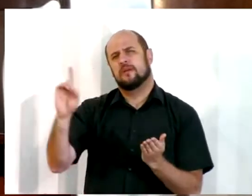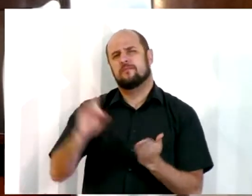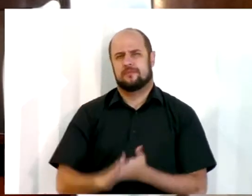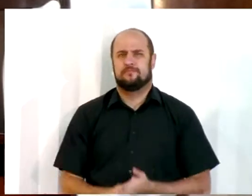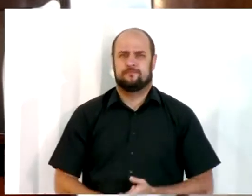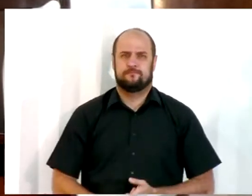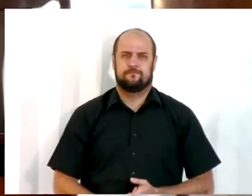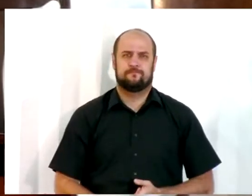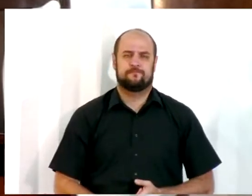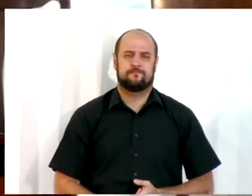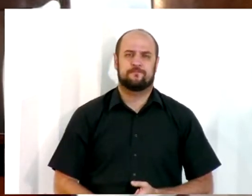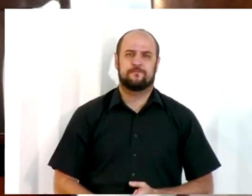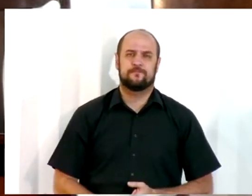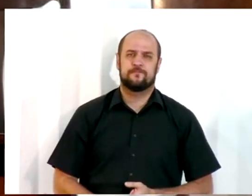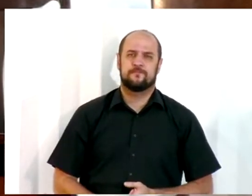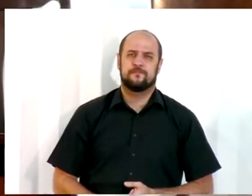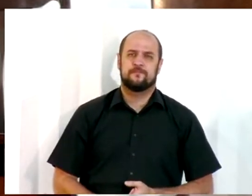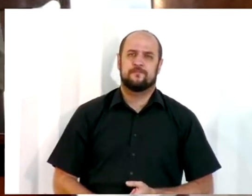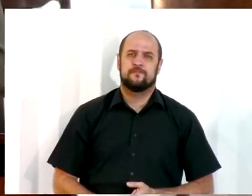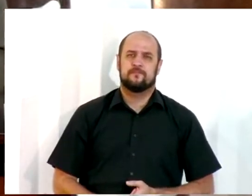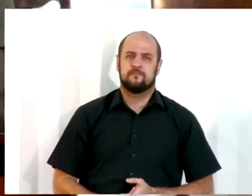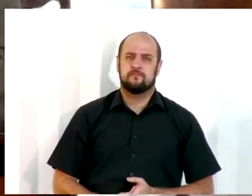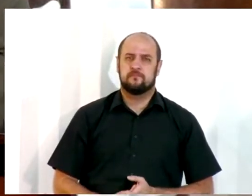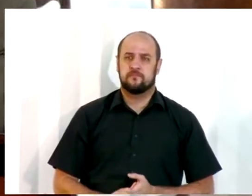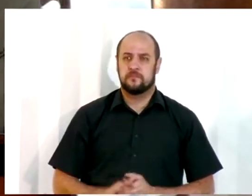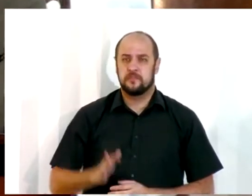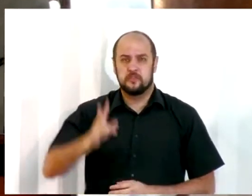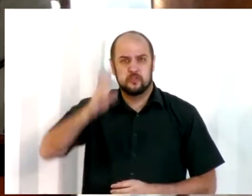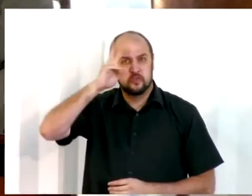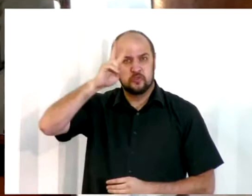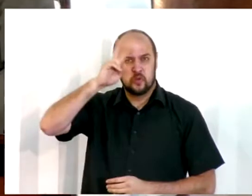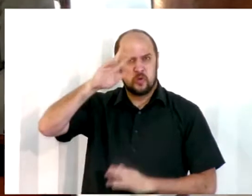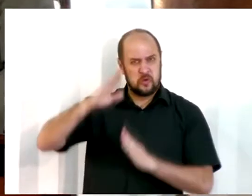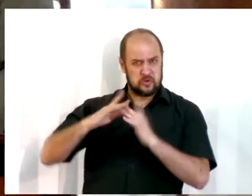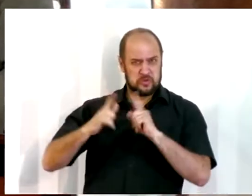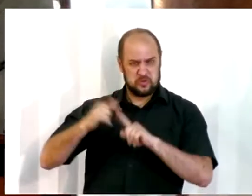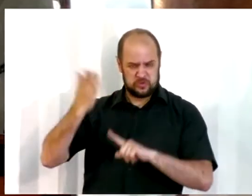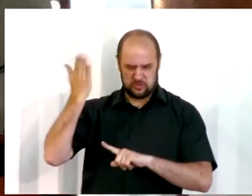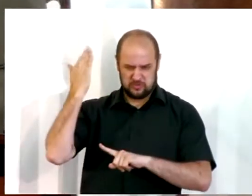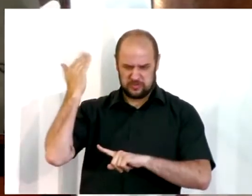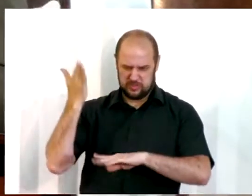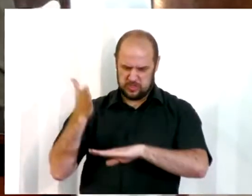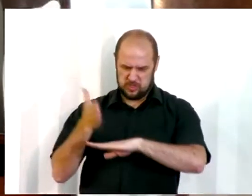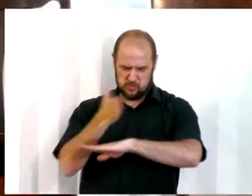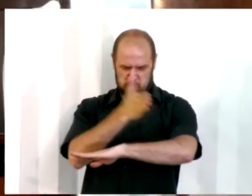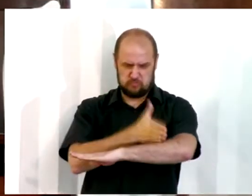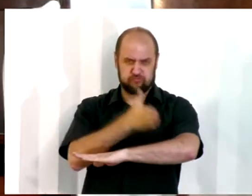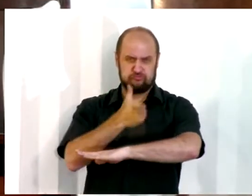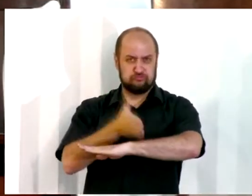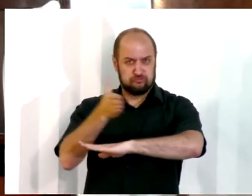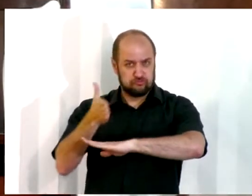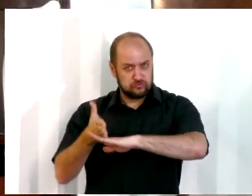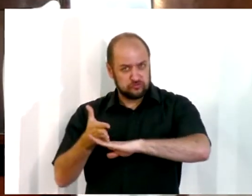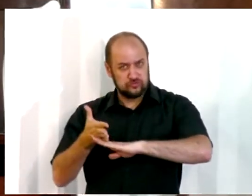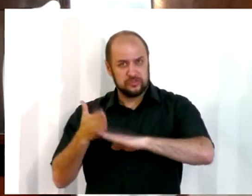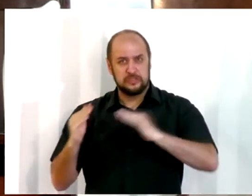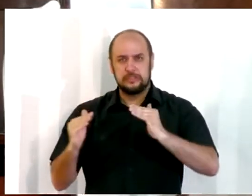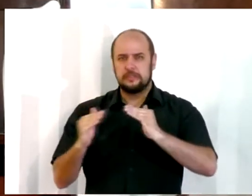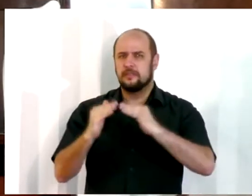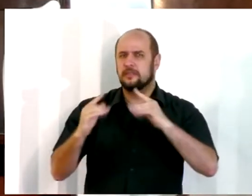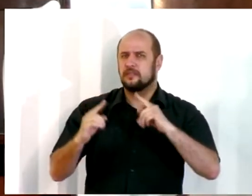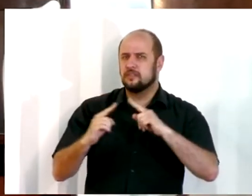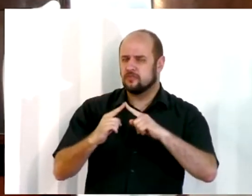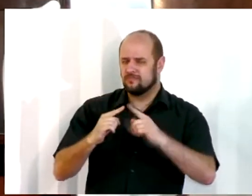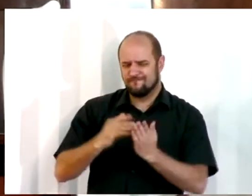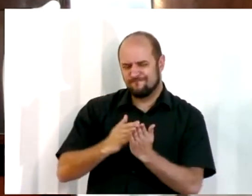sagradas. Houve um período na história da igreja em que ela foi se desviando do evangelho e do ensino da palavra.